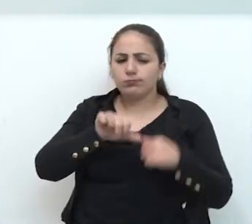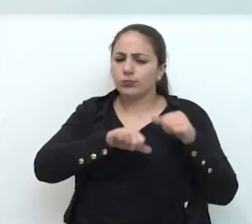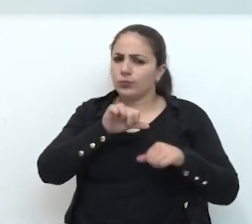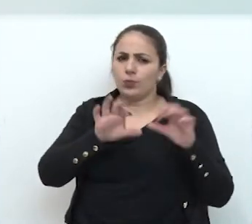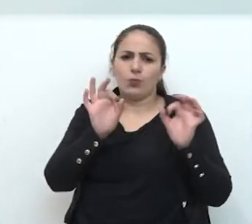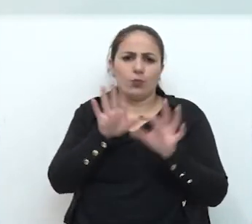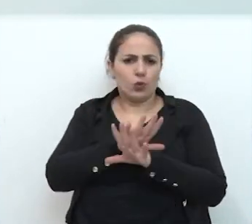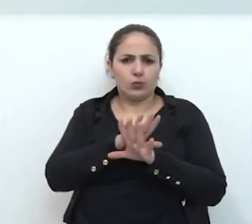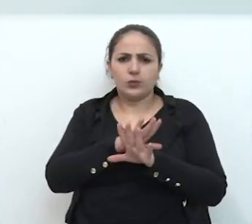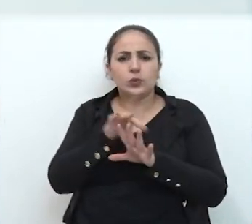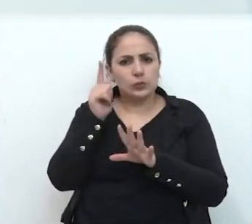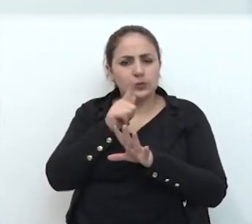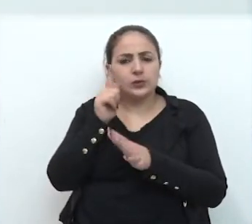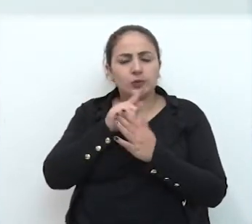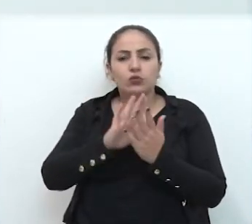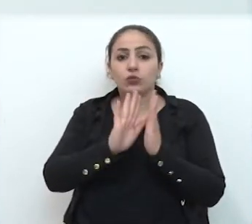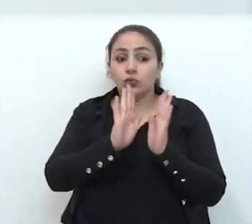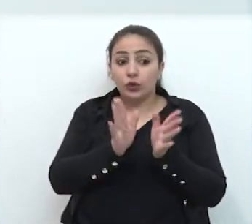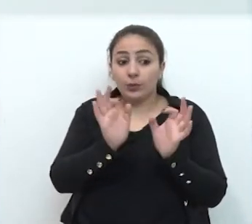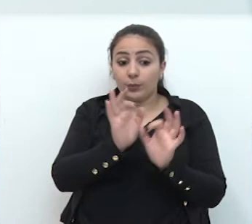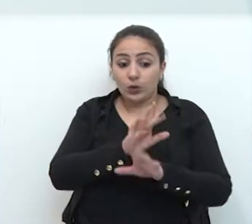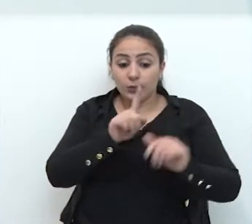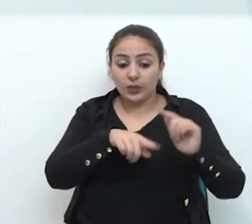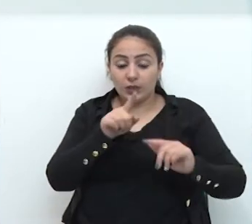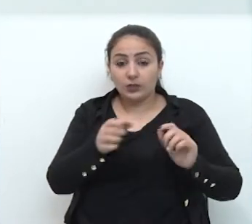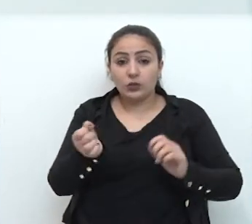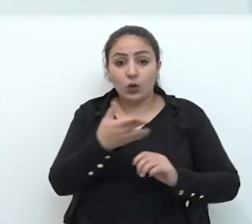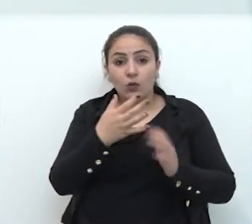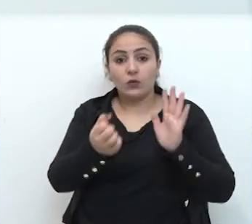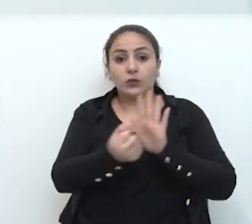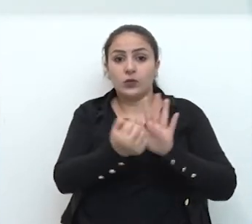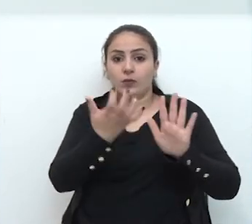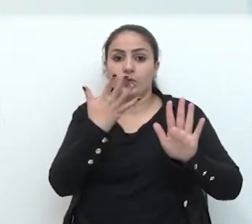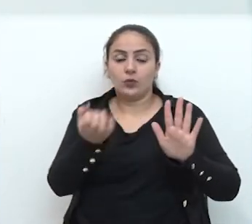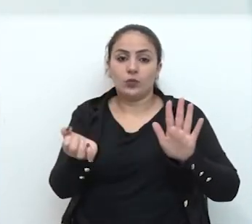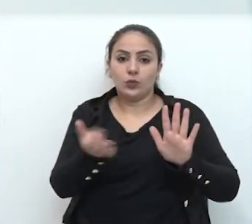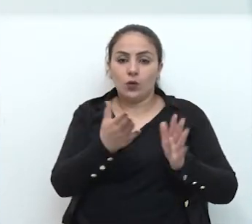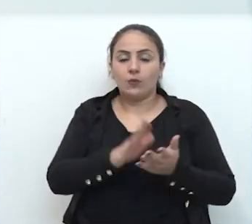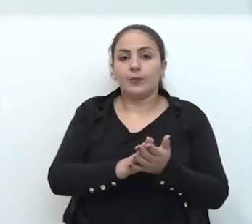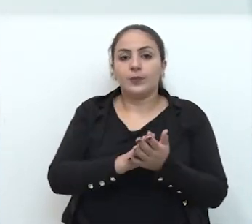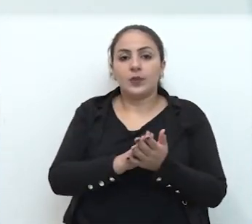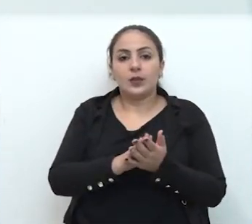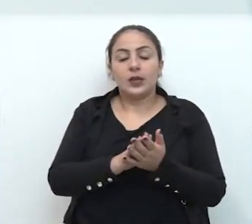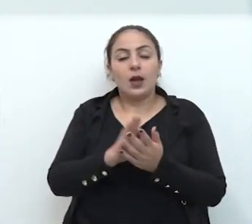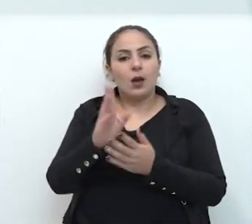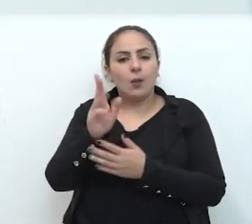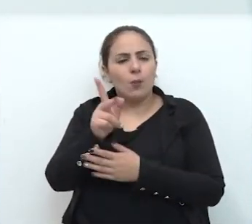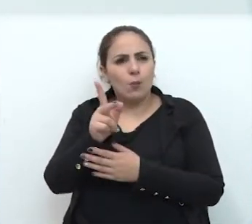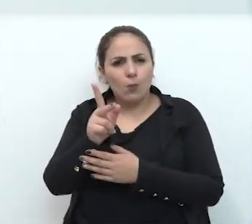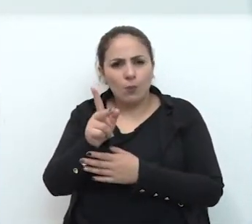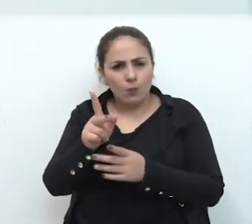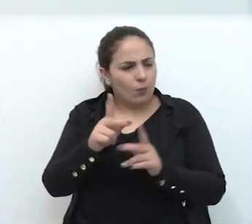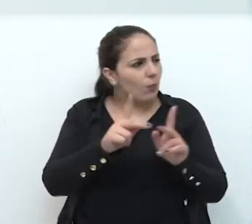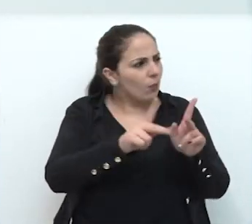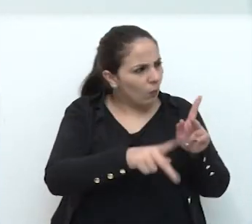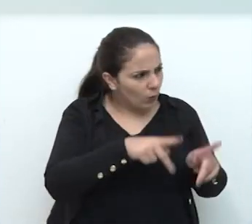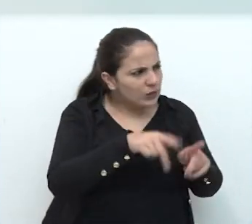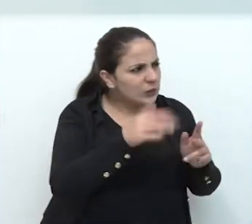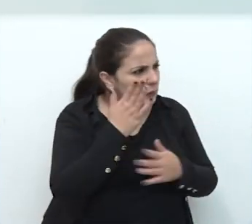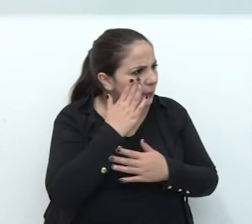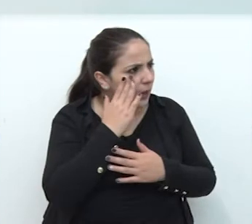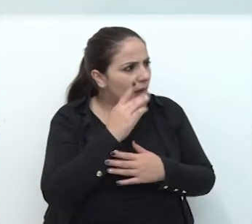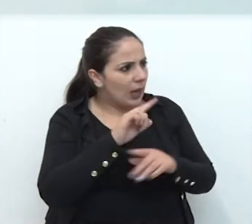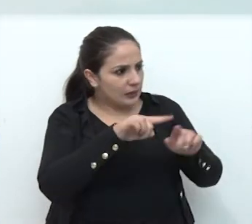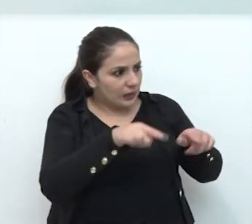totalmente modificada, foi remodelada com equipamentos novos, um software novo, Para a população saber, a sala é o